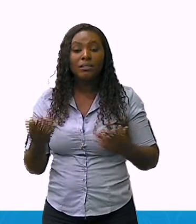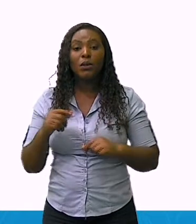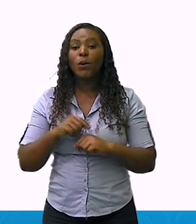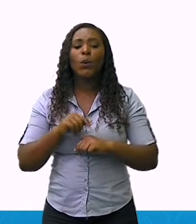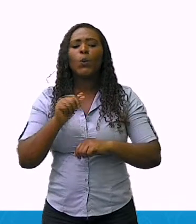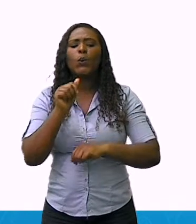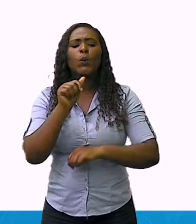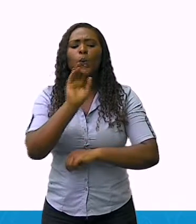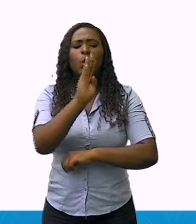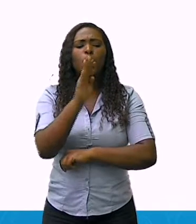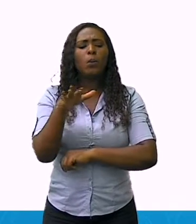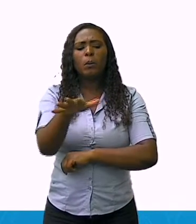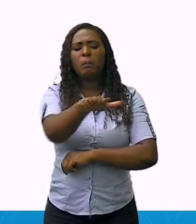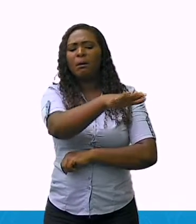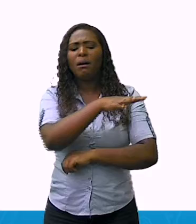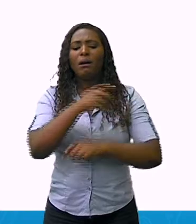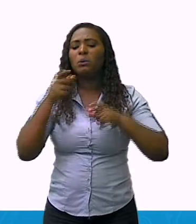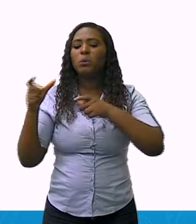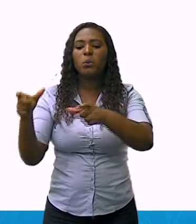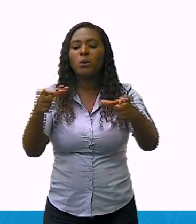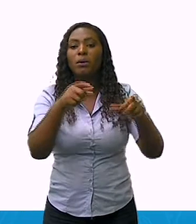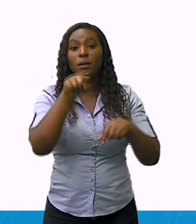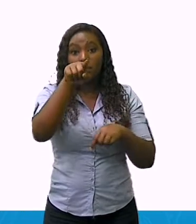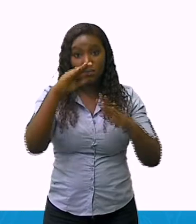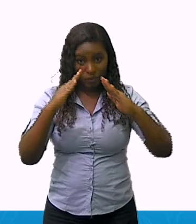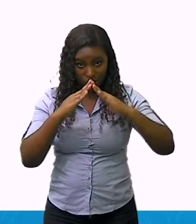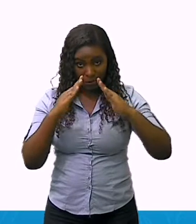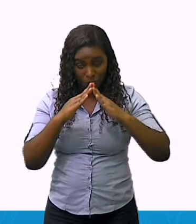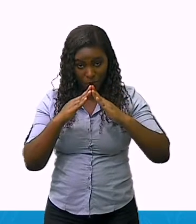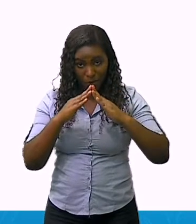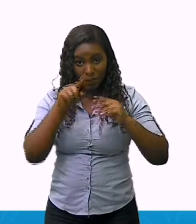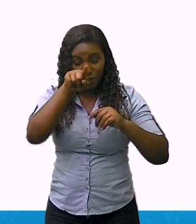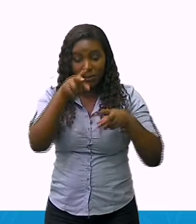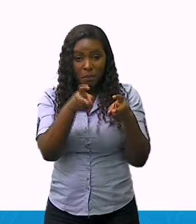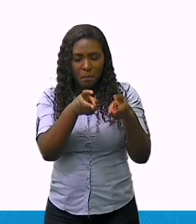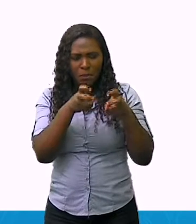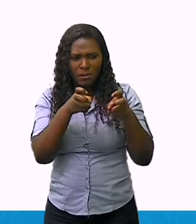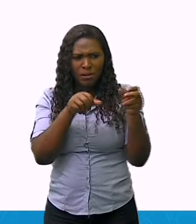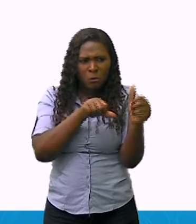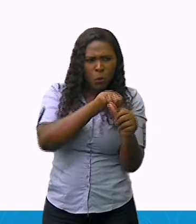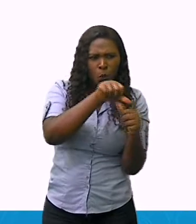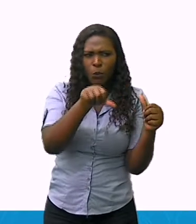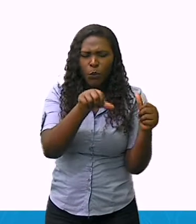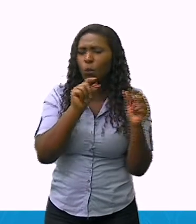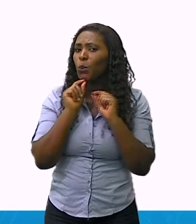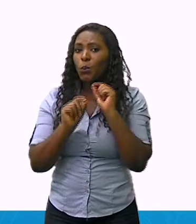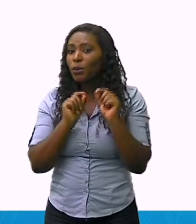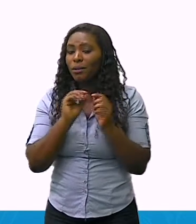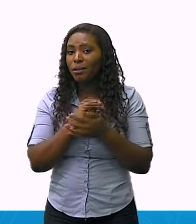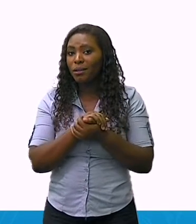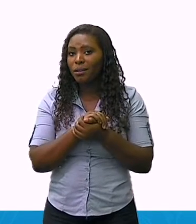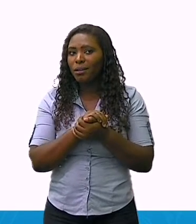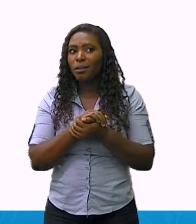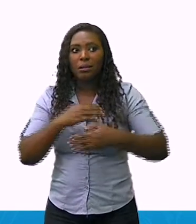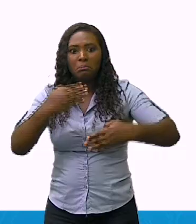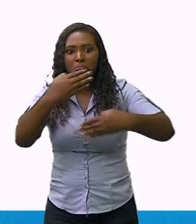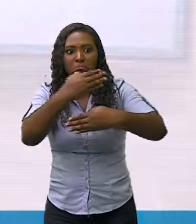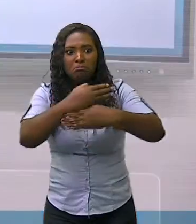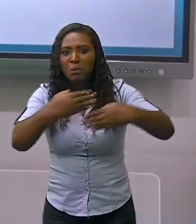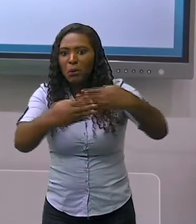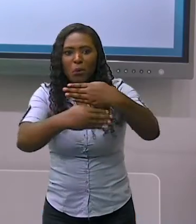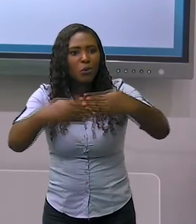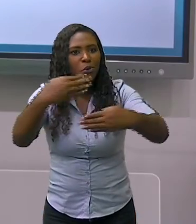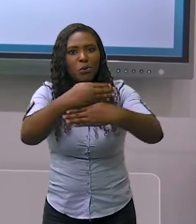vive? Estas mudanças, elas estão relacionadas, por exemplo, construção de prédios,